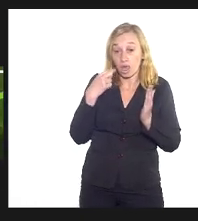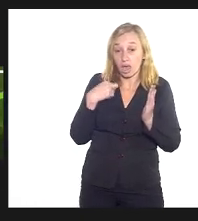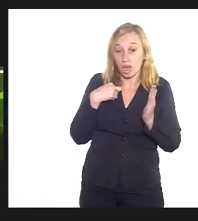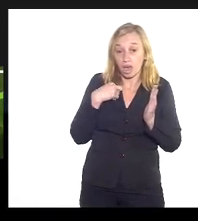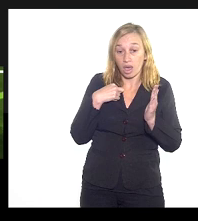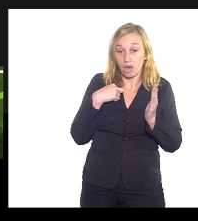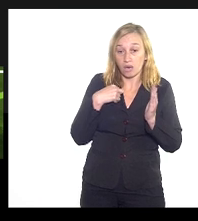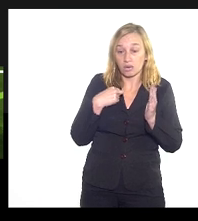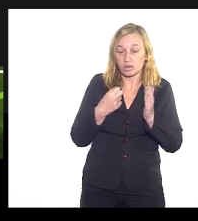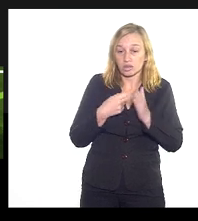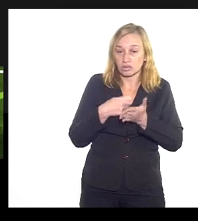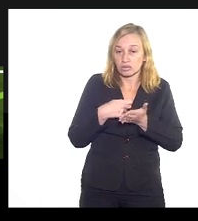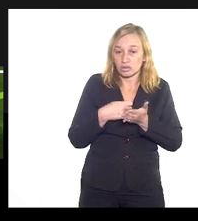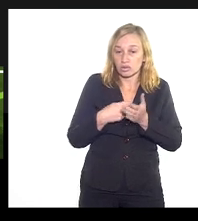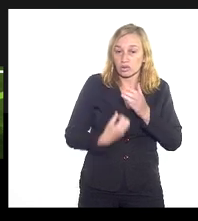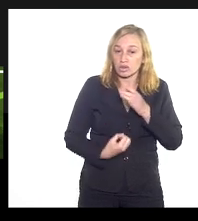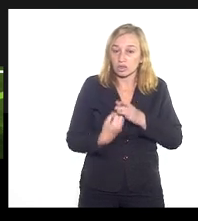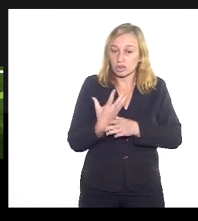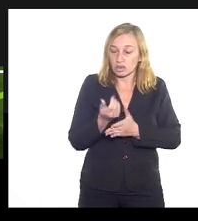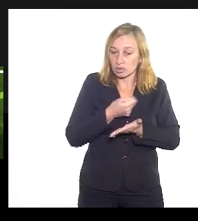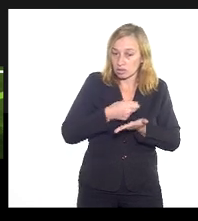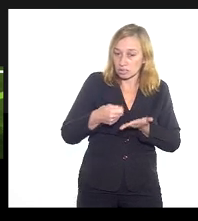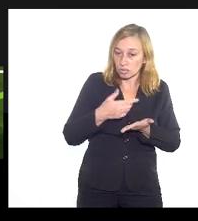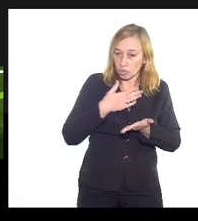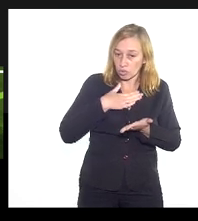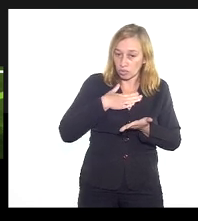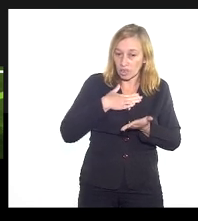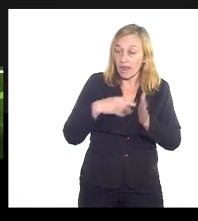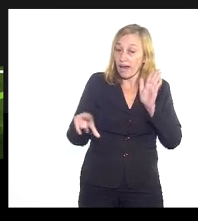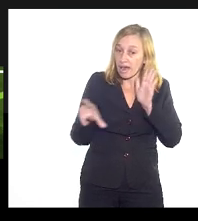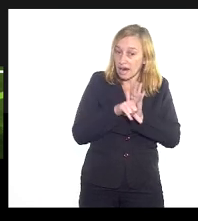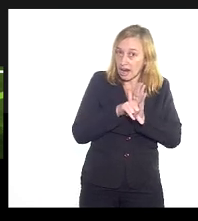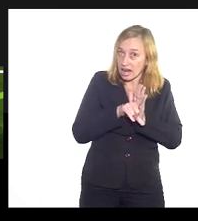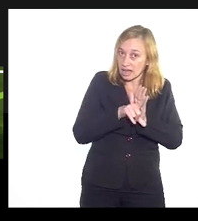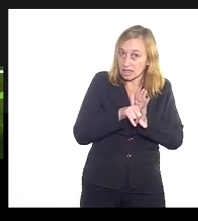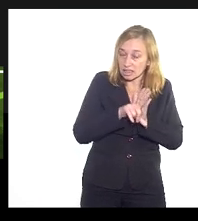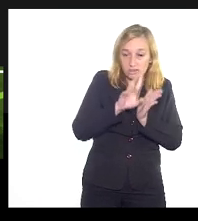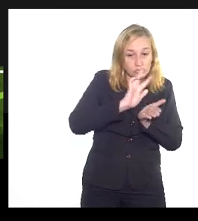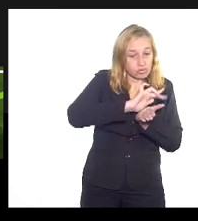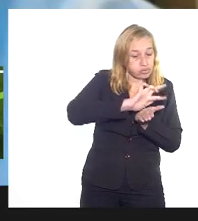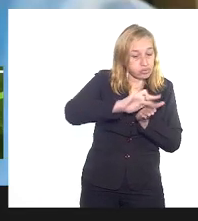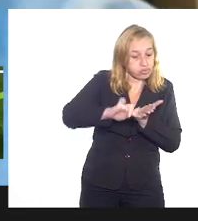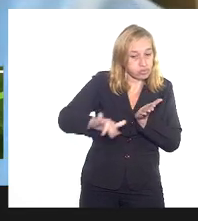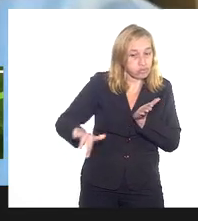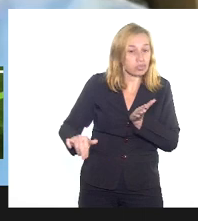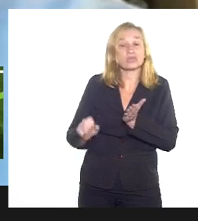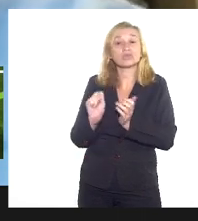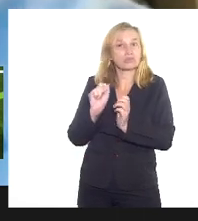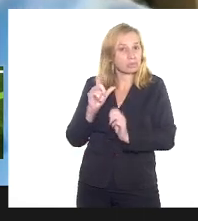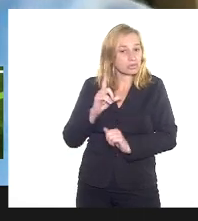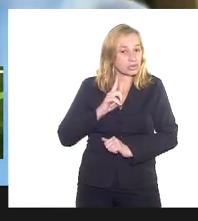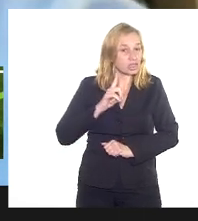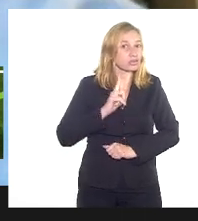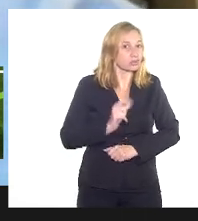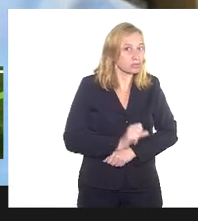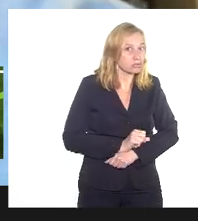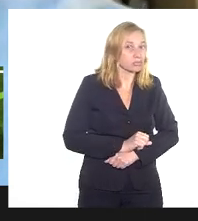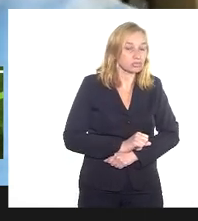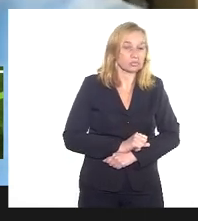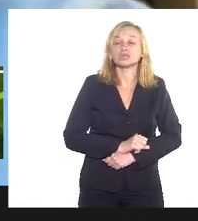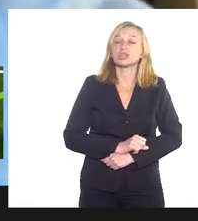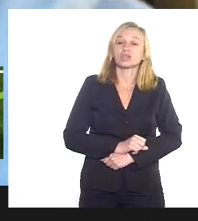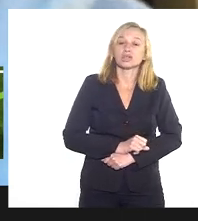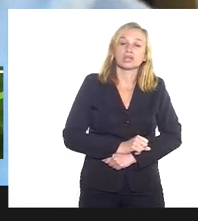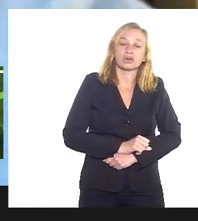o autor delas. Então, as leis, elas são as mais variadas possíveis. E, de maneira, vai se ligar um